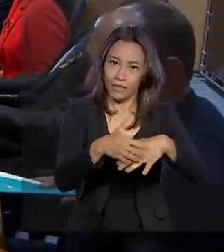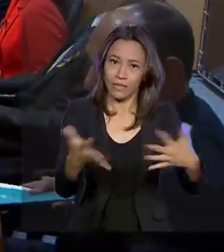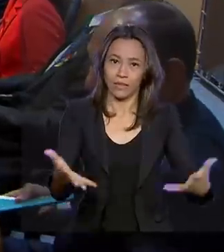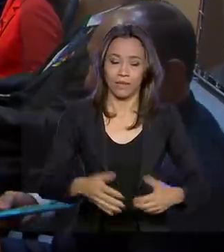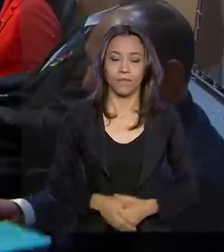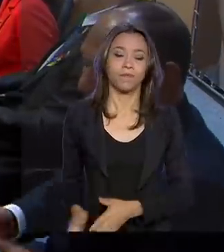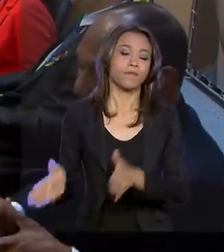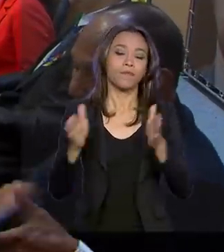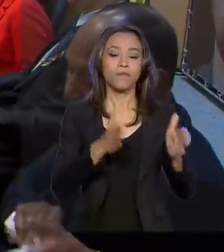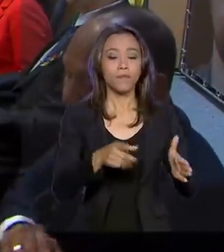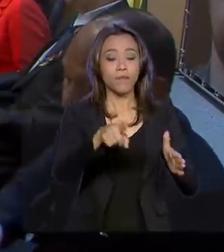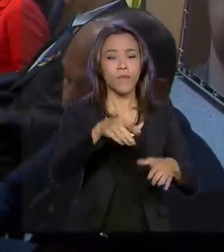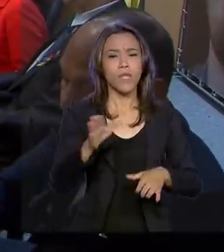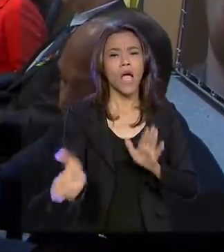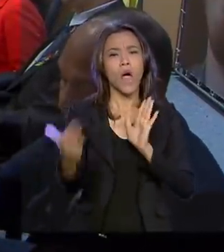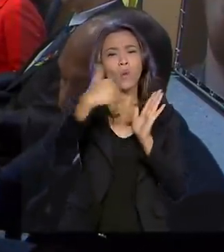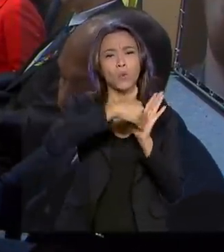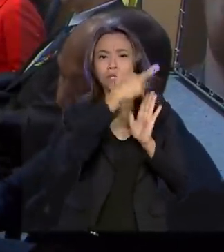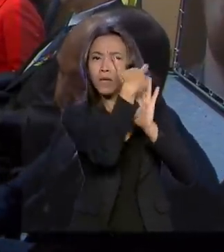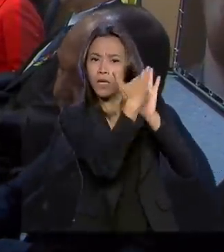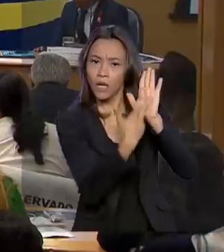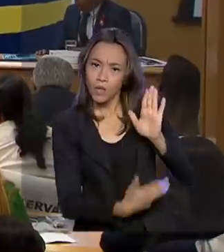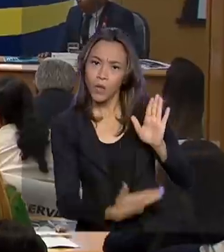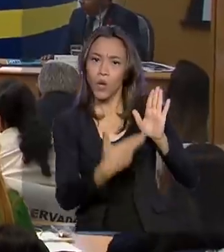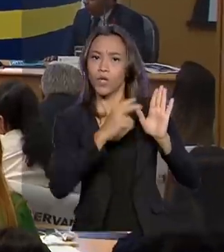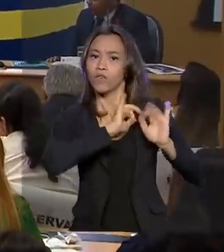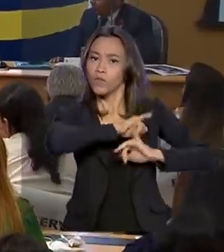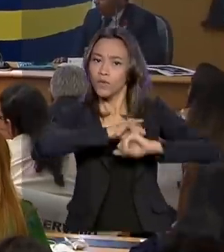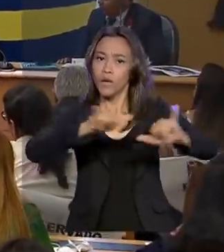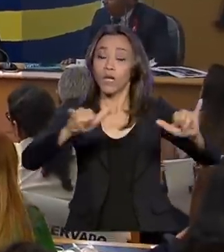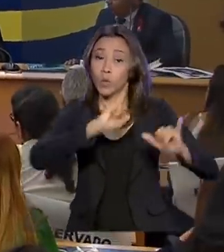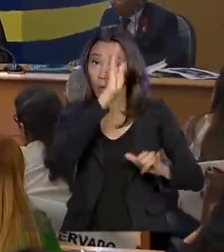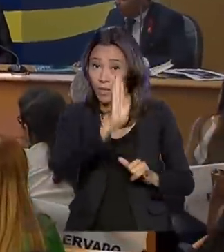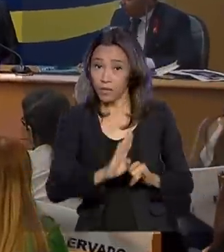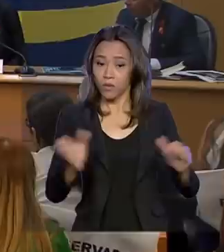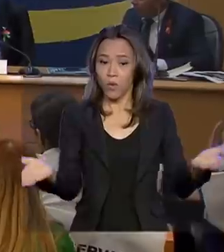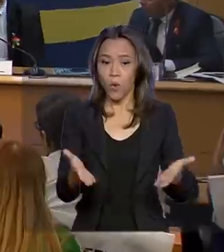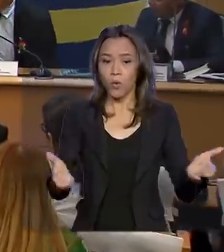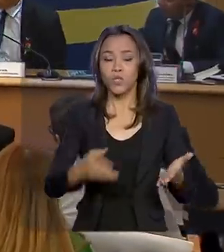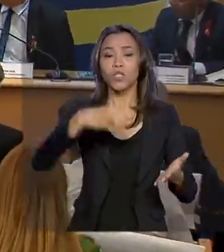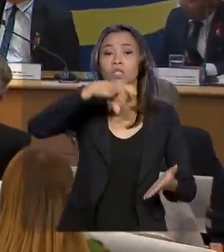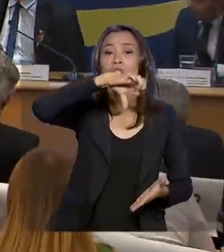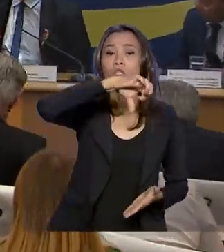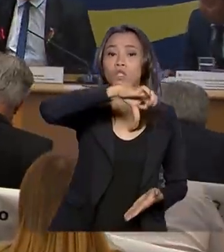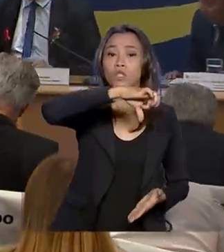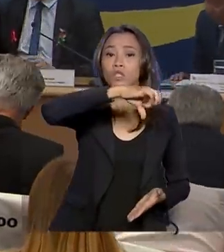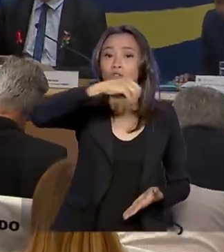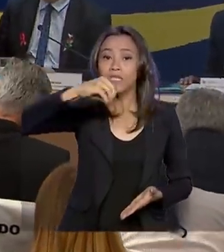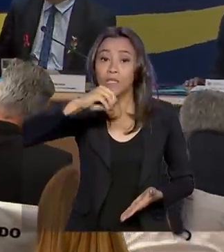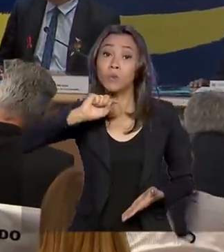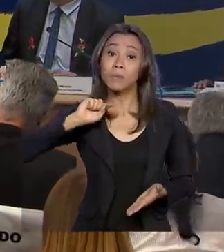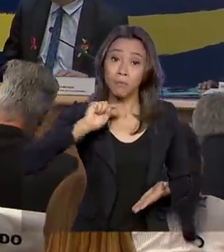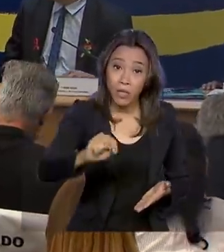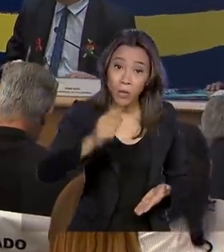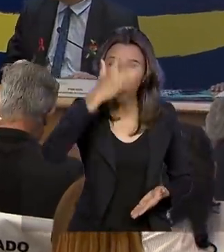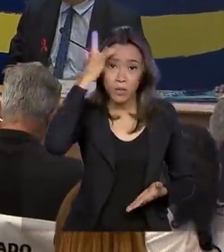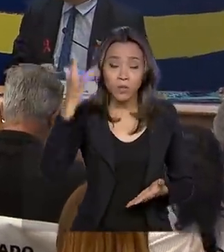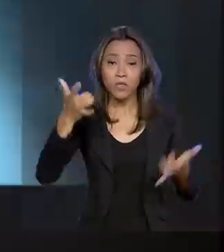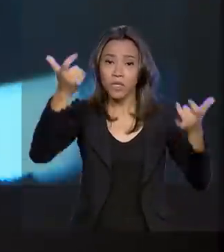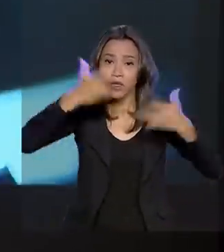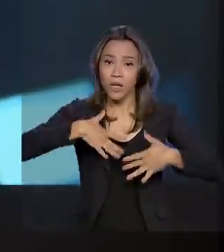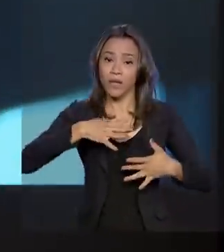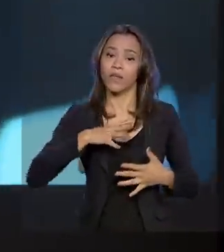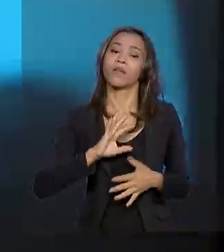De acordo com o último boletim epidemiológico, o Brasil tem hoje 900 mil portadores do vírus da